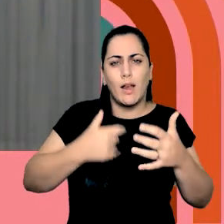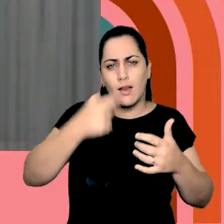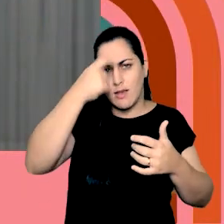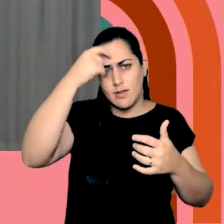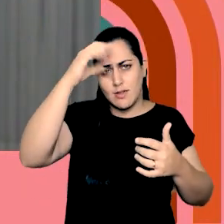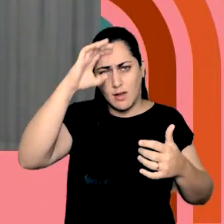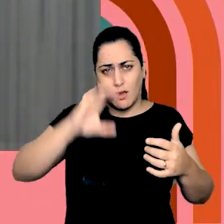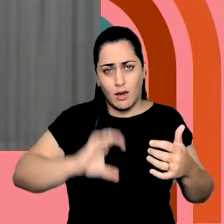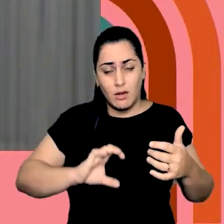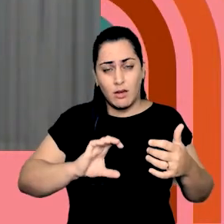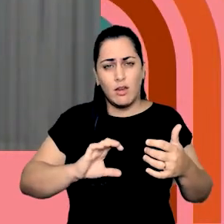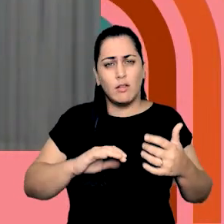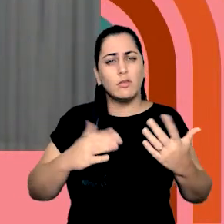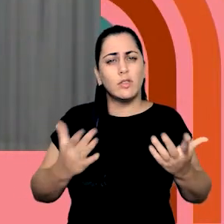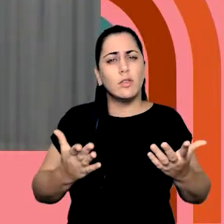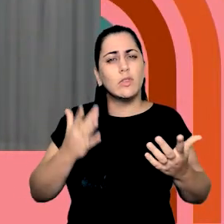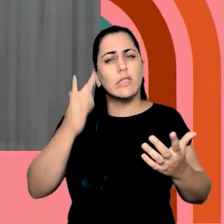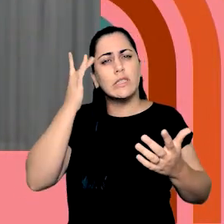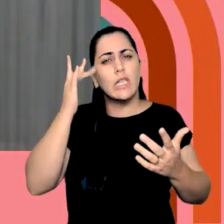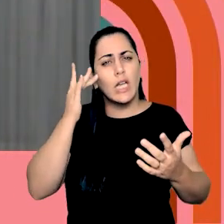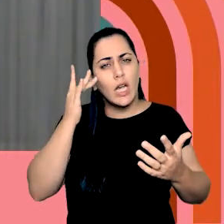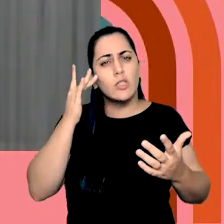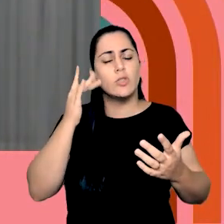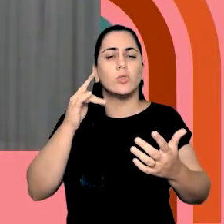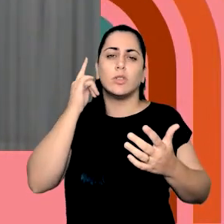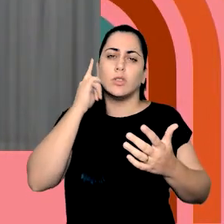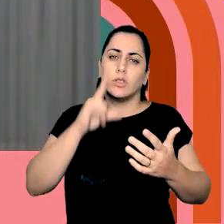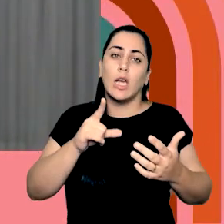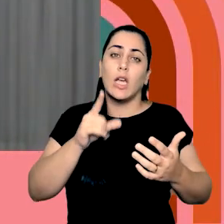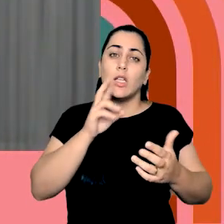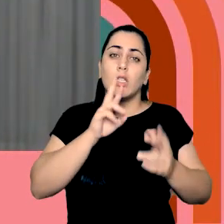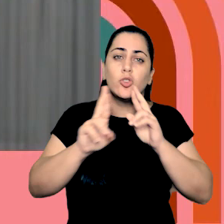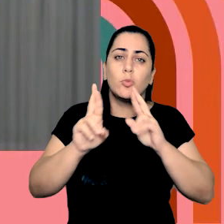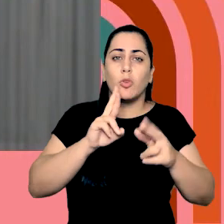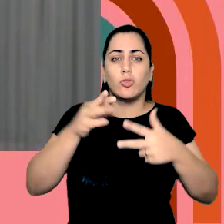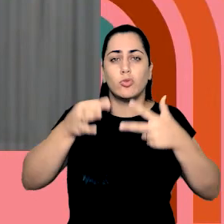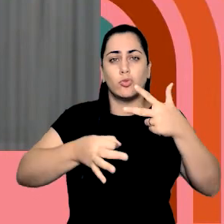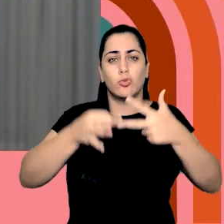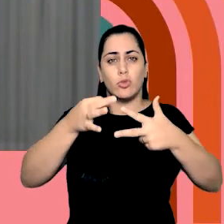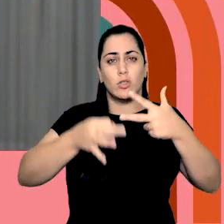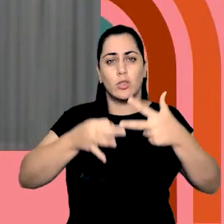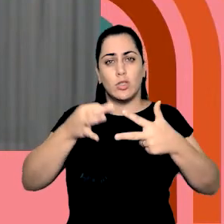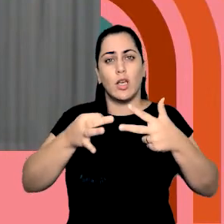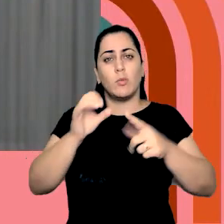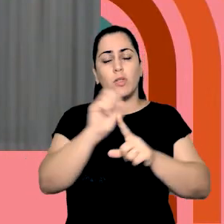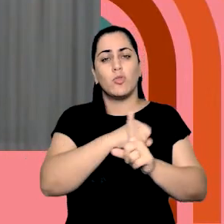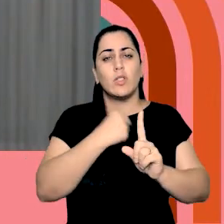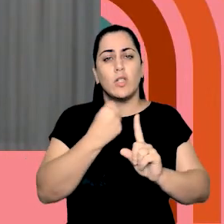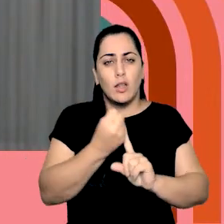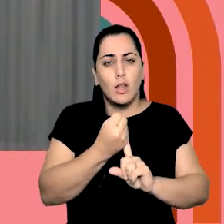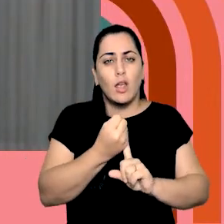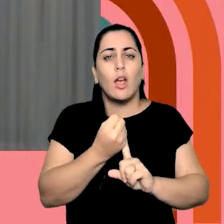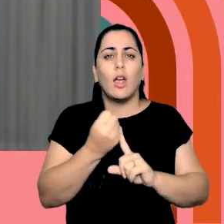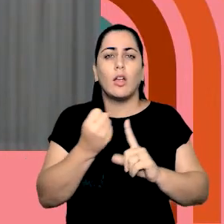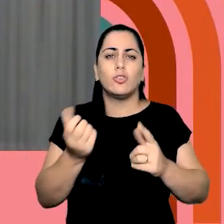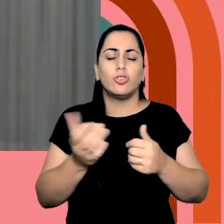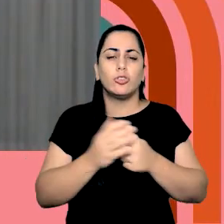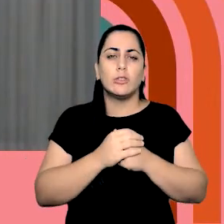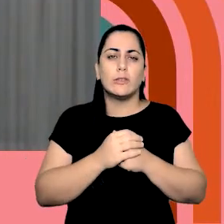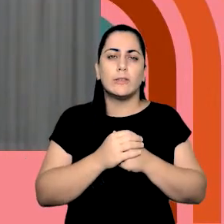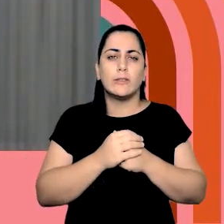com isso? Será que isso faz com que as entregas, as respostas que o judiciário dá para a sociedade sejam